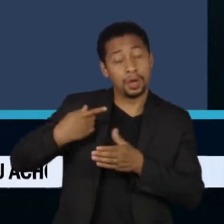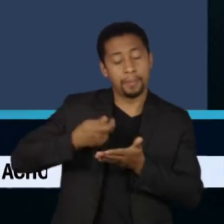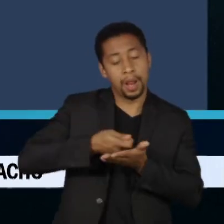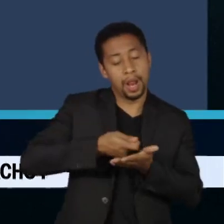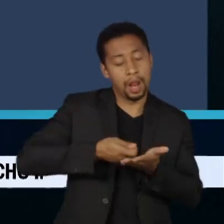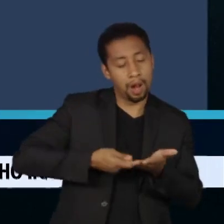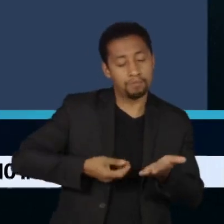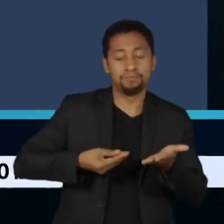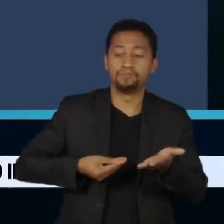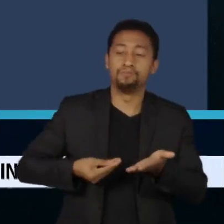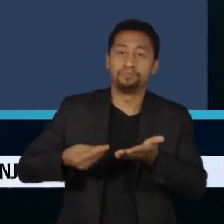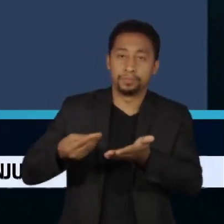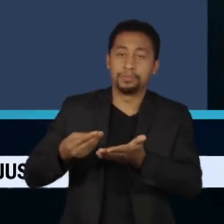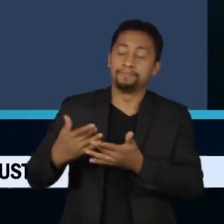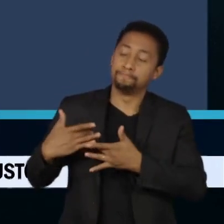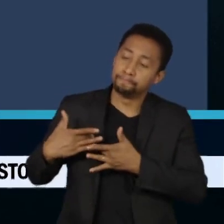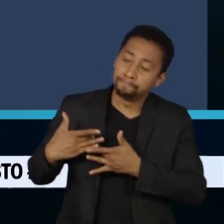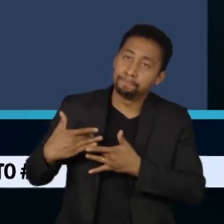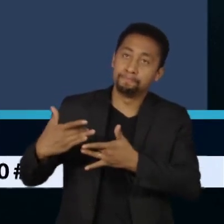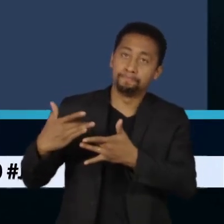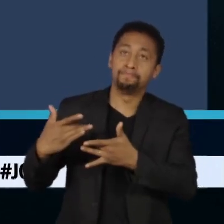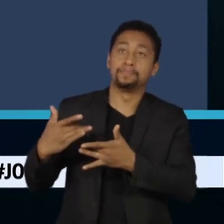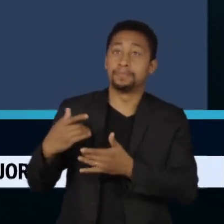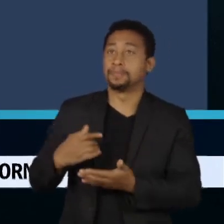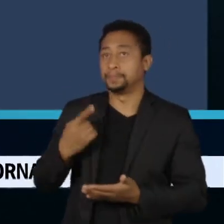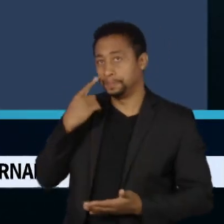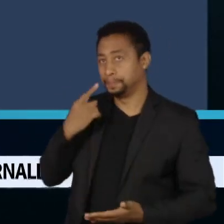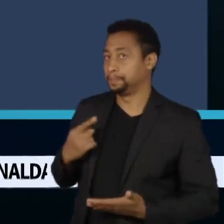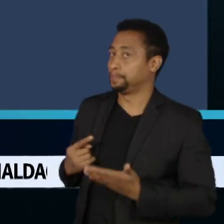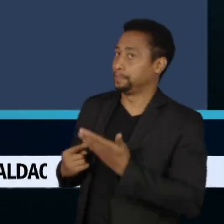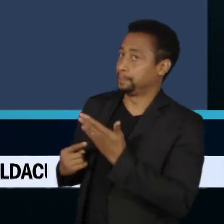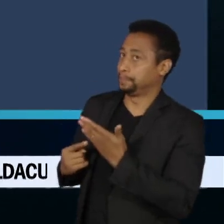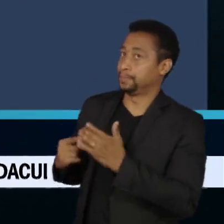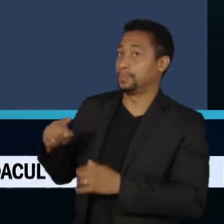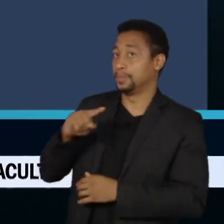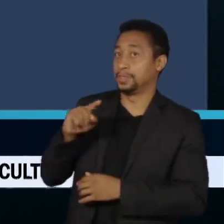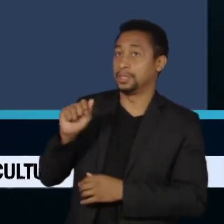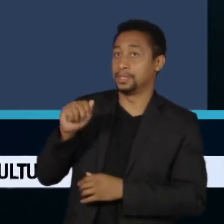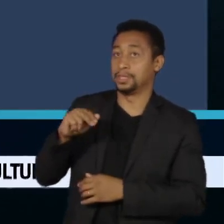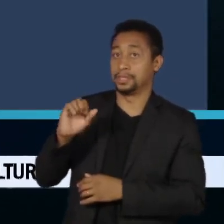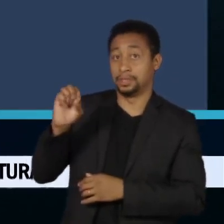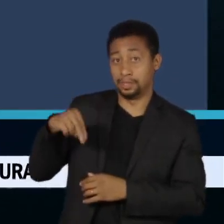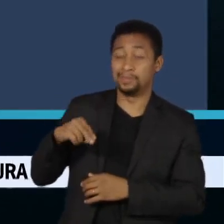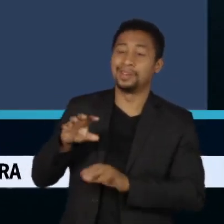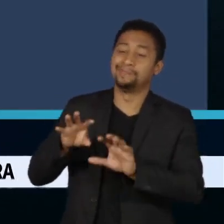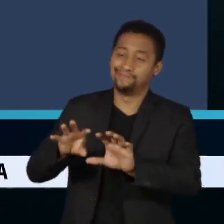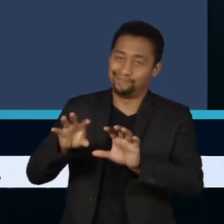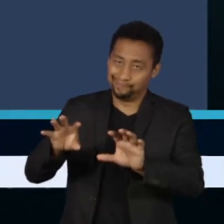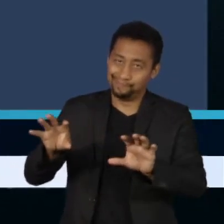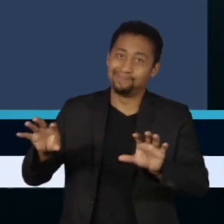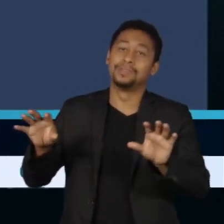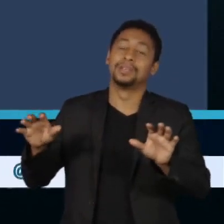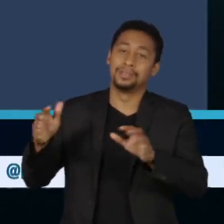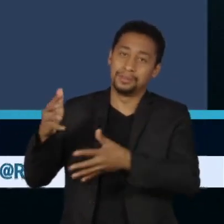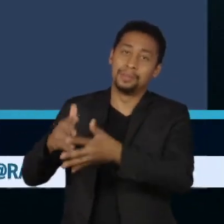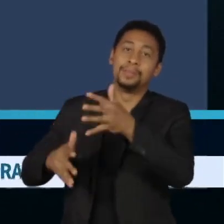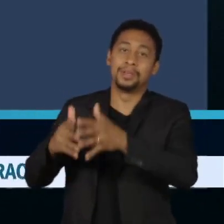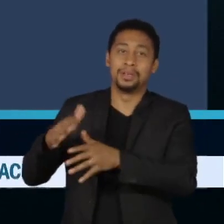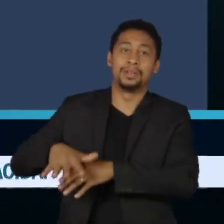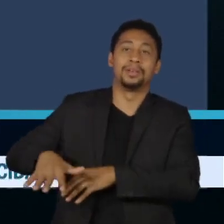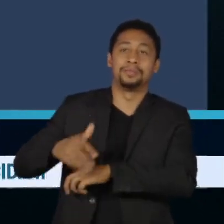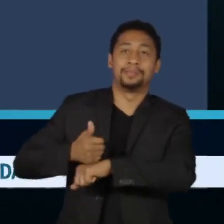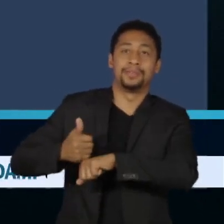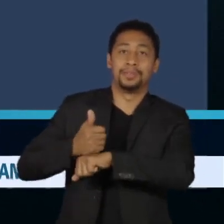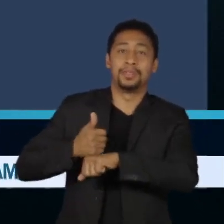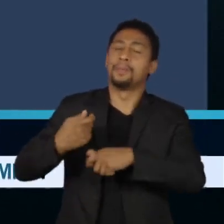carta de solidariedade a Cristiano Zanin, em razão dos ataques que referido profissional vem sofrendo e que se valem